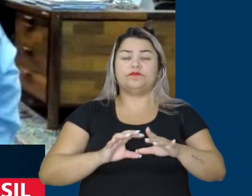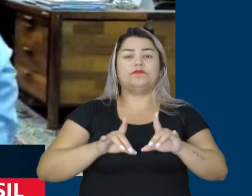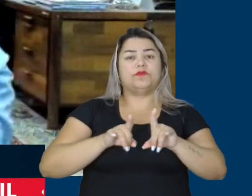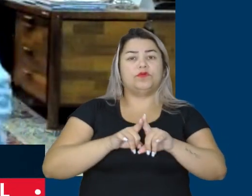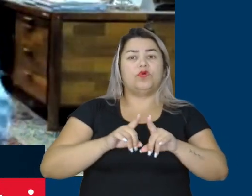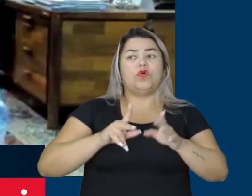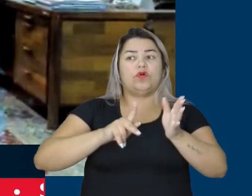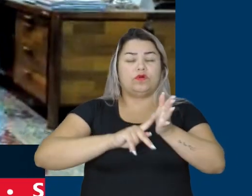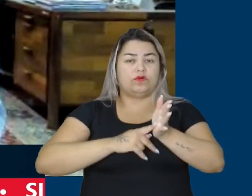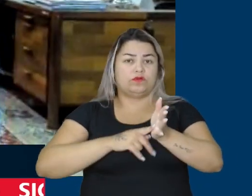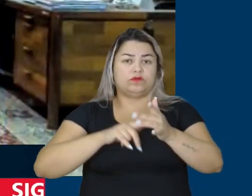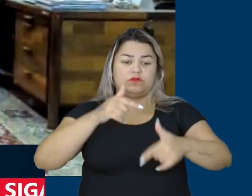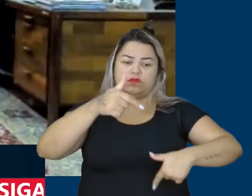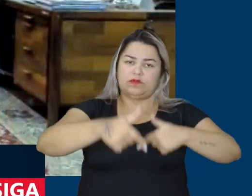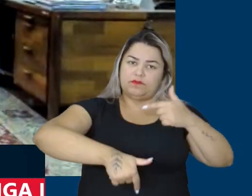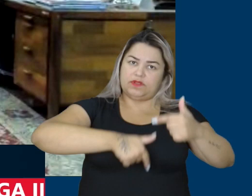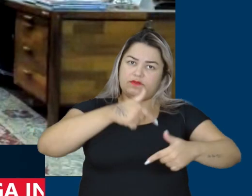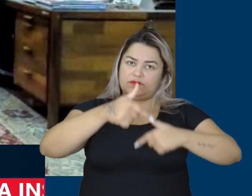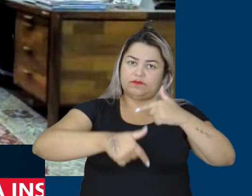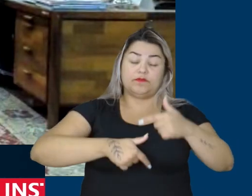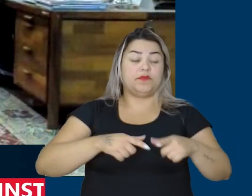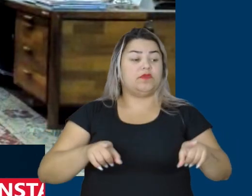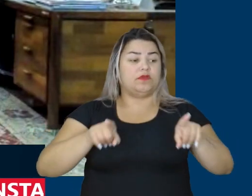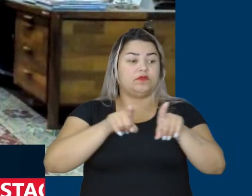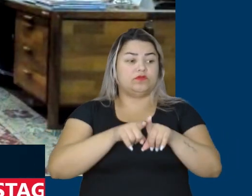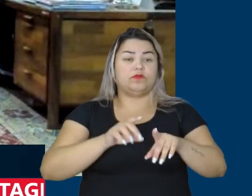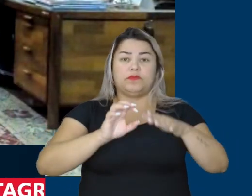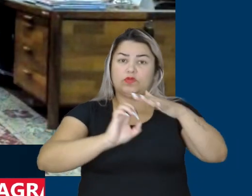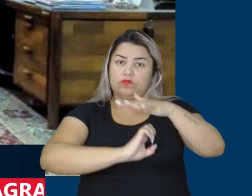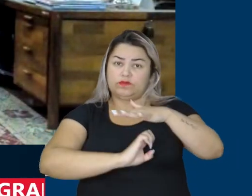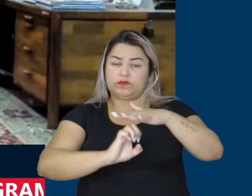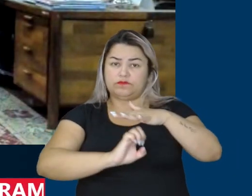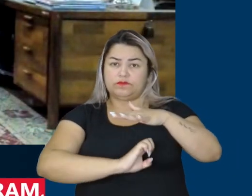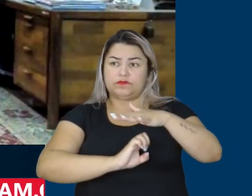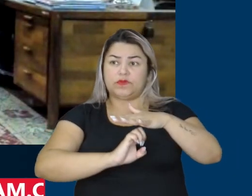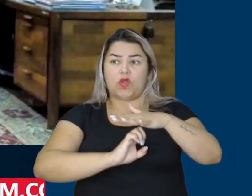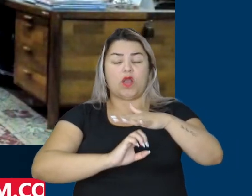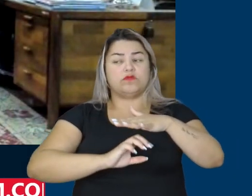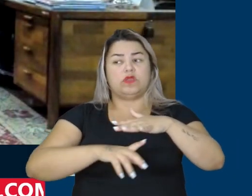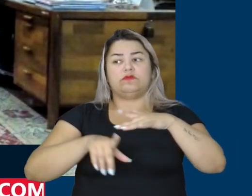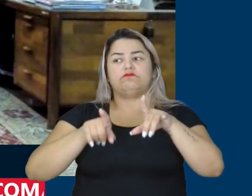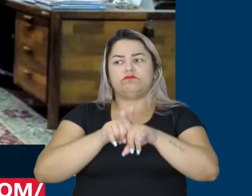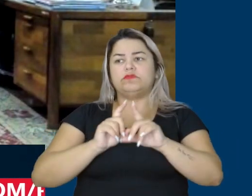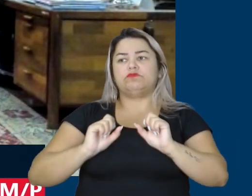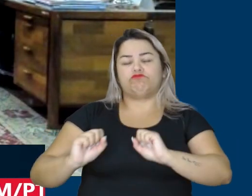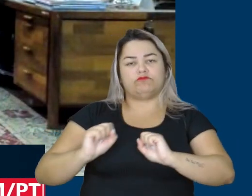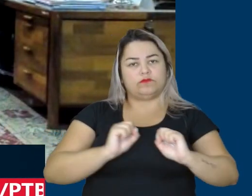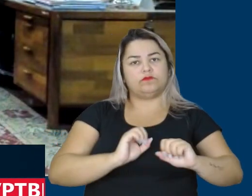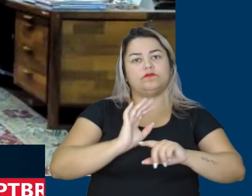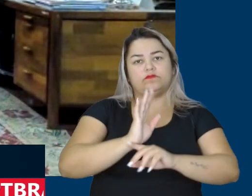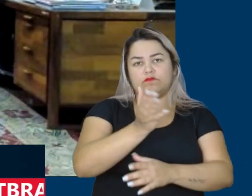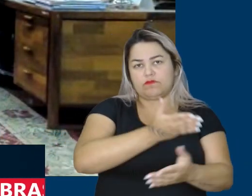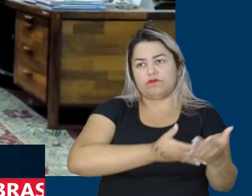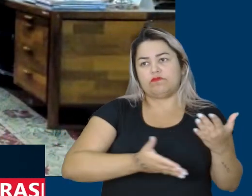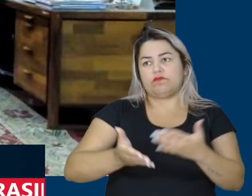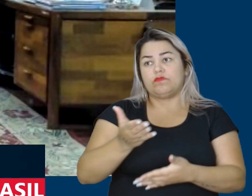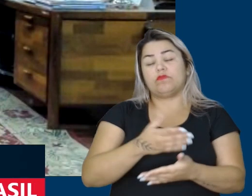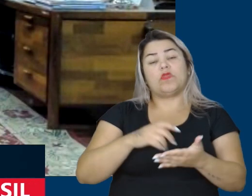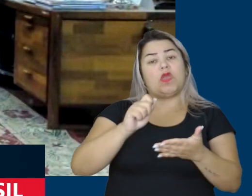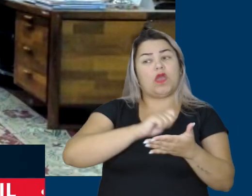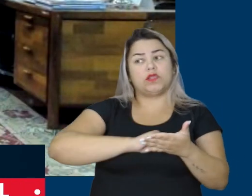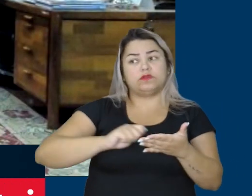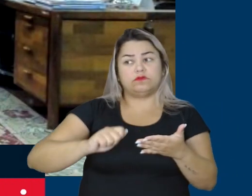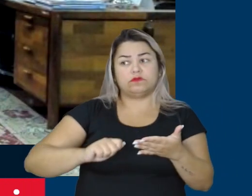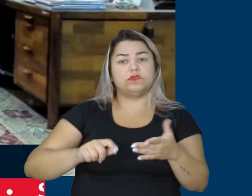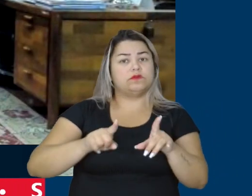sindicatos e os trabalhadores e em parceria com os empresários que possam também colaborar, por exemplo, agora assinamos